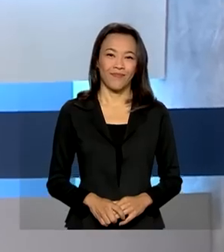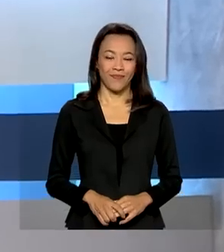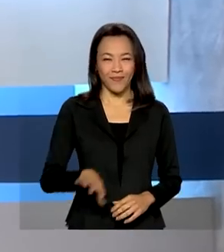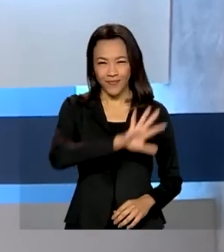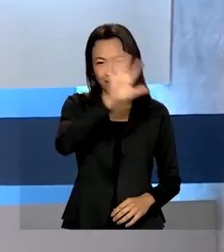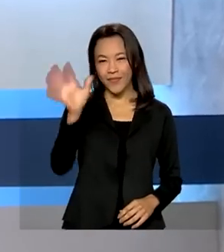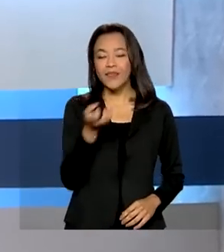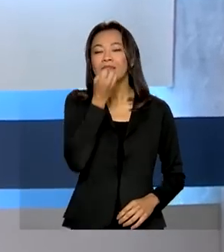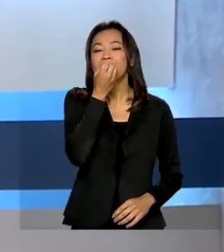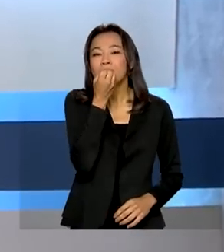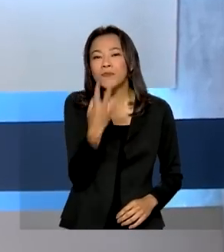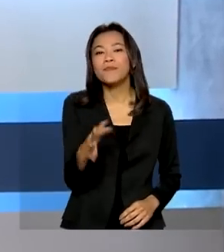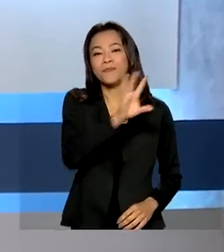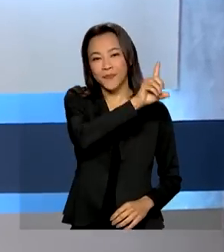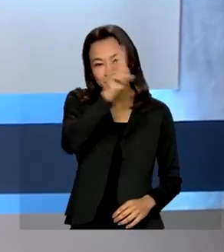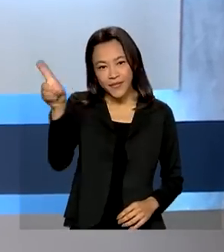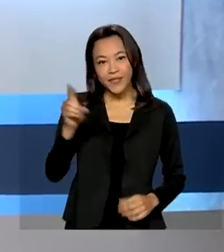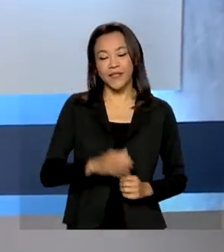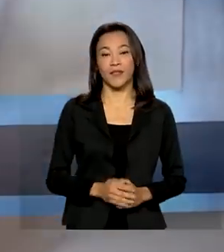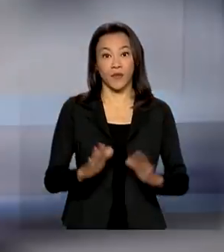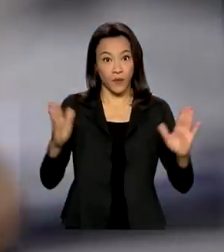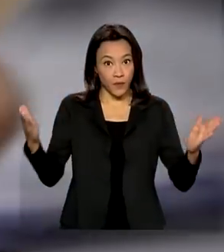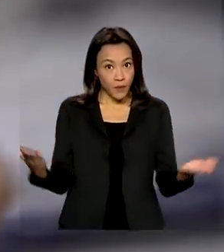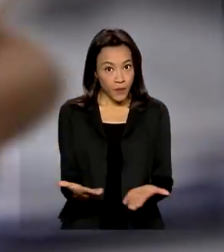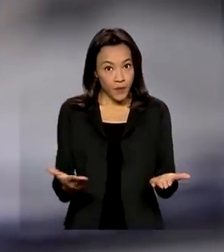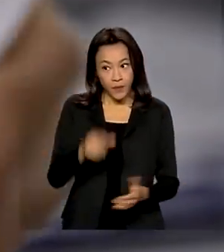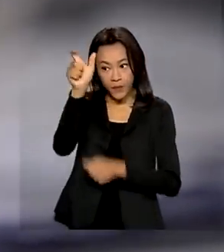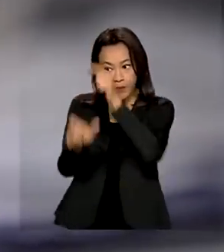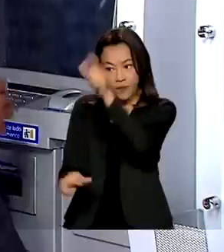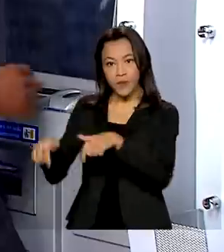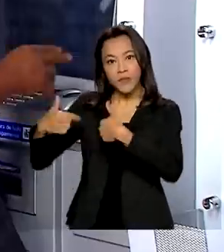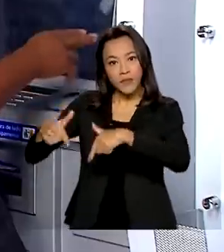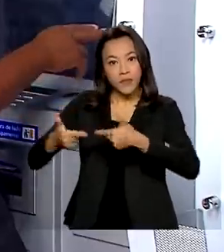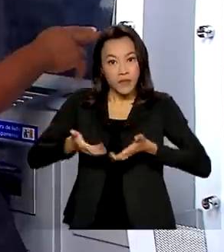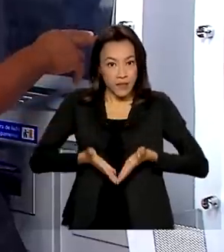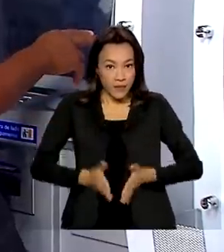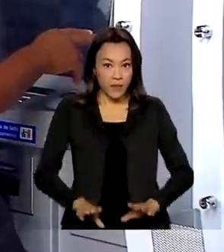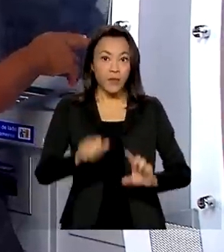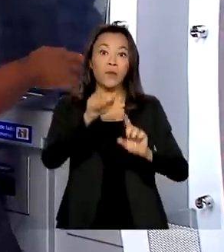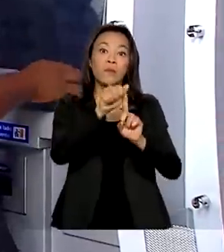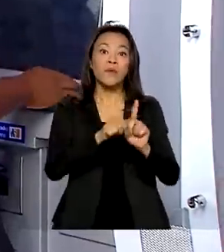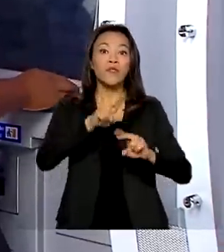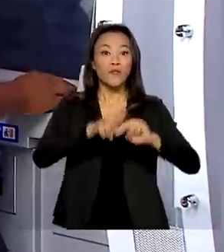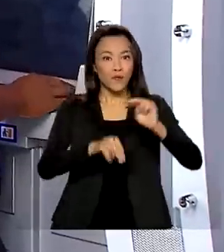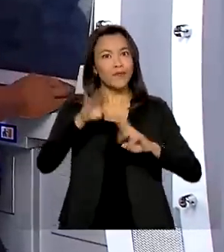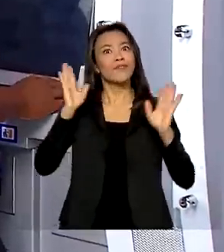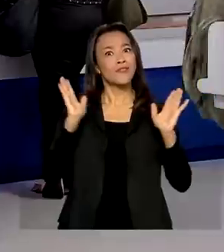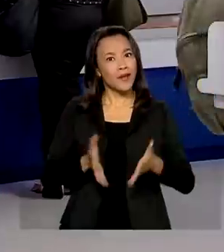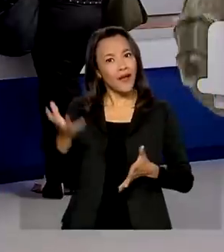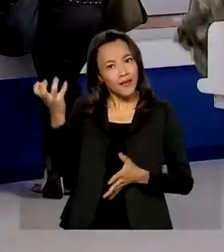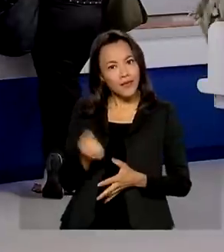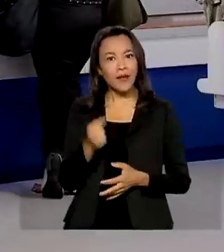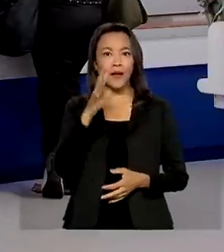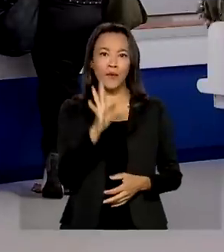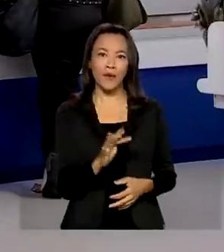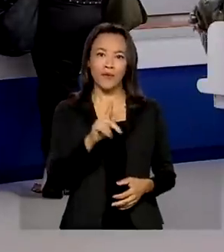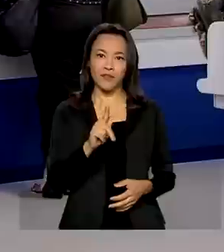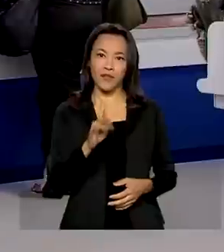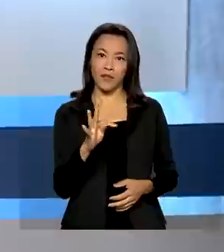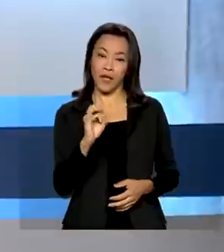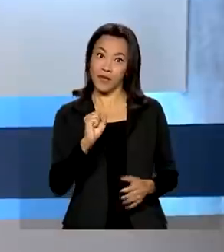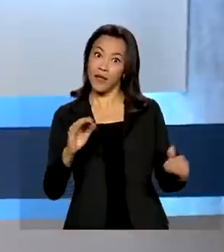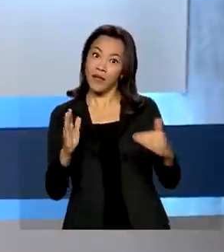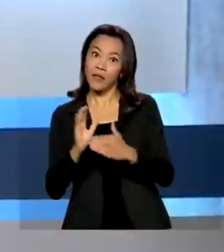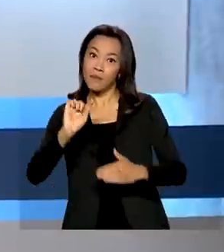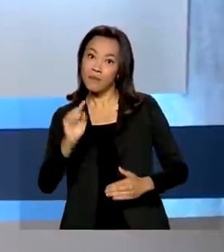Olá, bom dia pra você. A partir de hoje, trabalhadores nascidos em junho já podem sacar o FGTS de até mil reais.